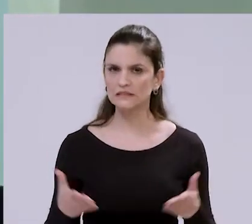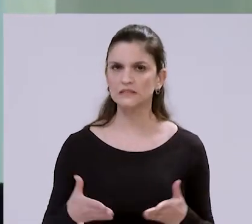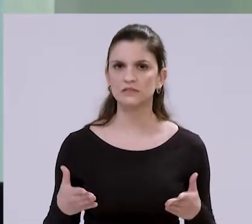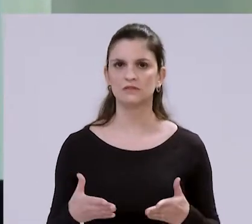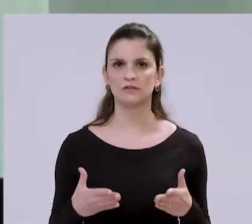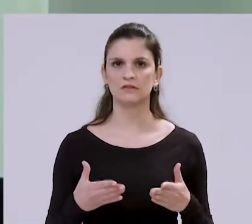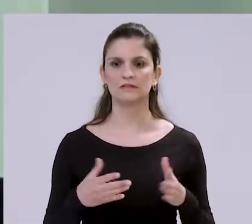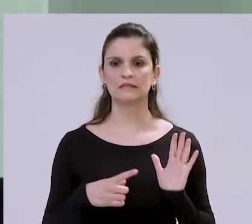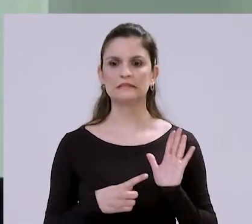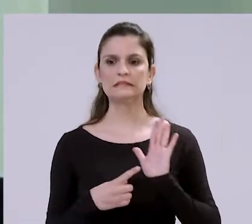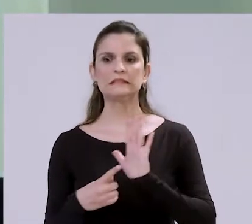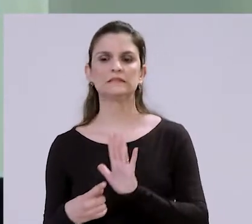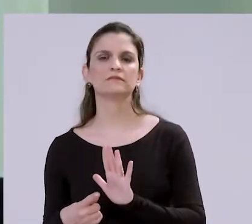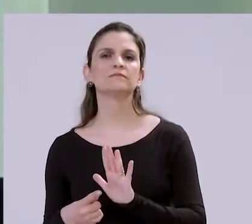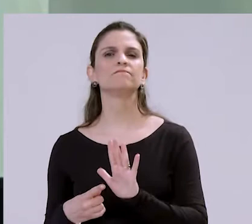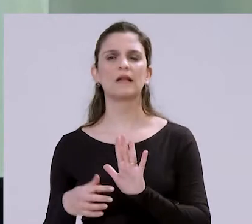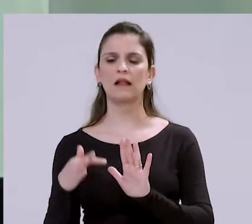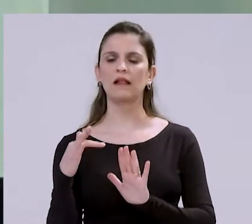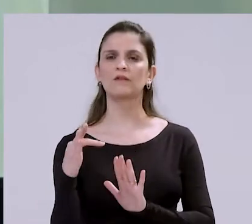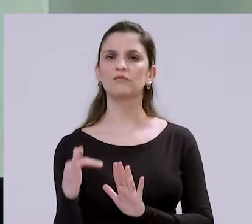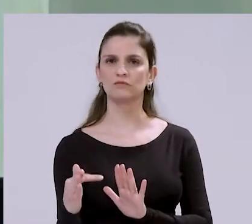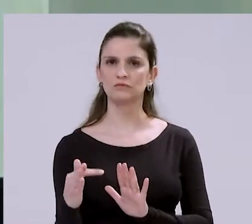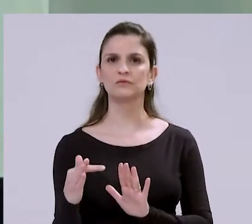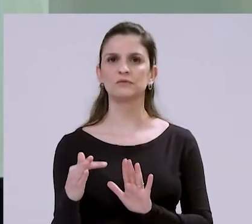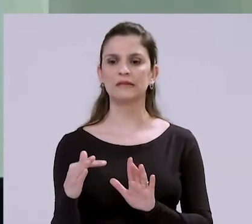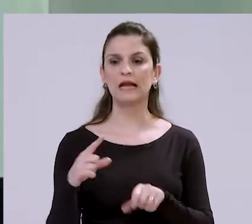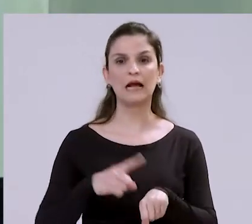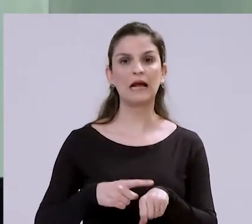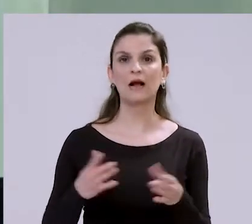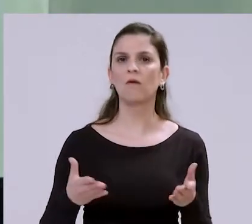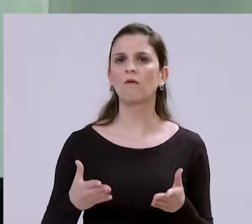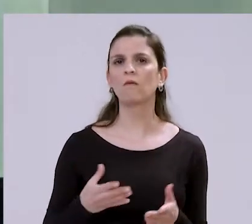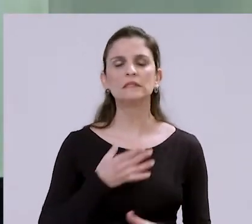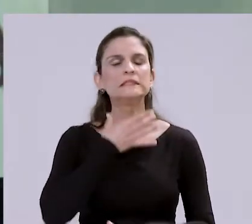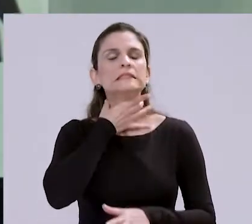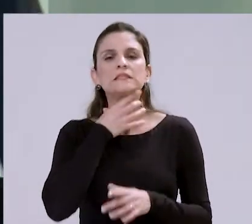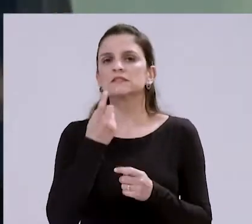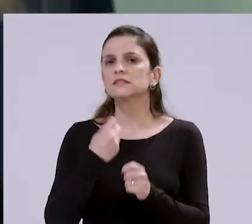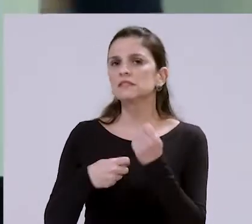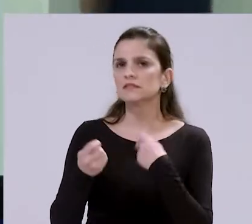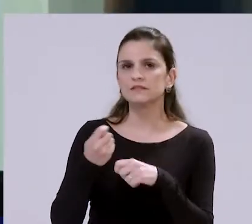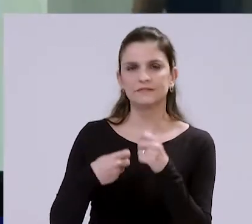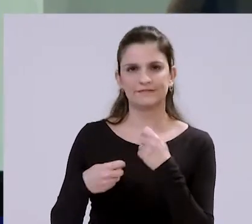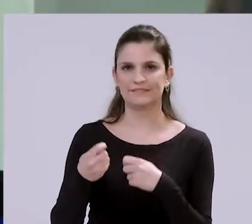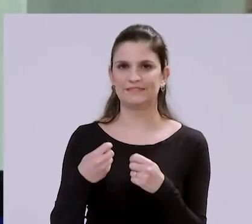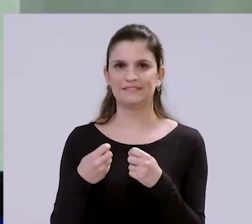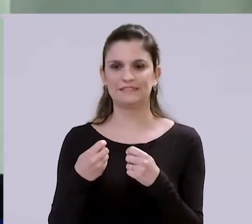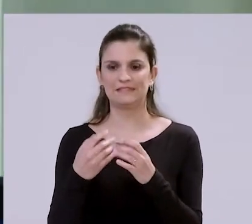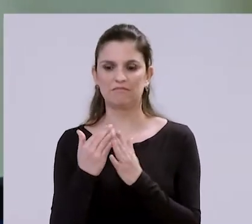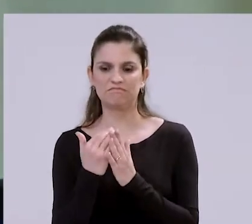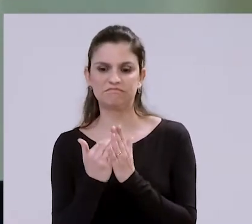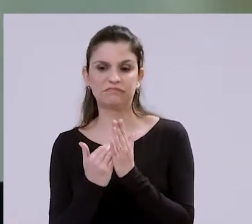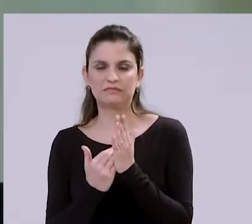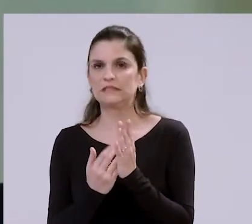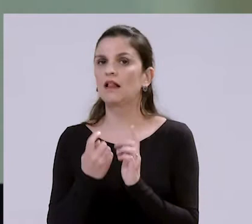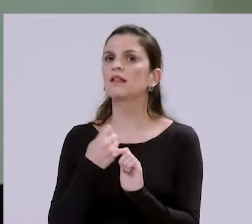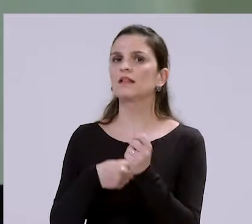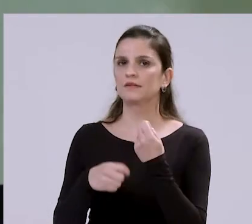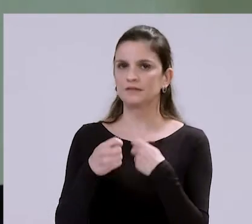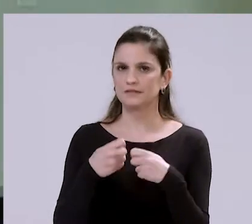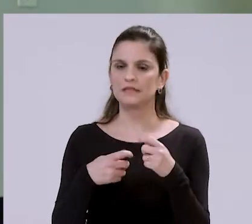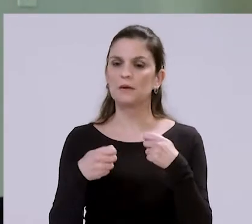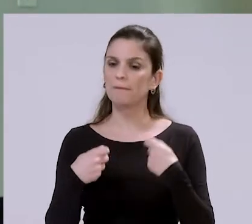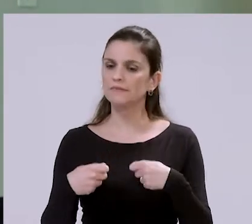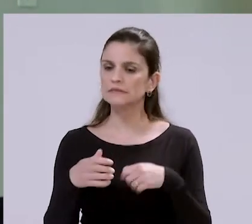refletir esse momento que nós estamos vivendo, que é um momento de crise, onde há a perspectiva de retração da nossa